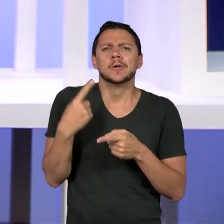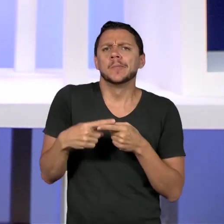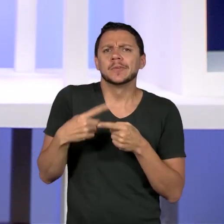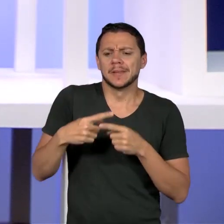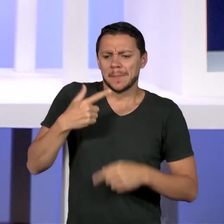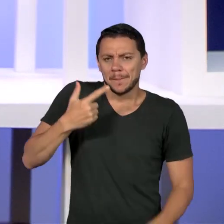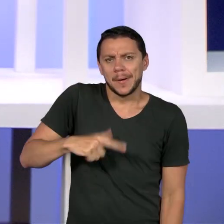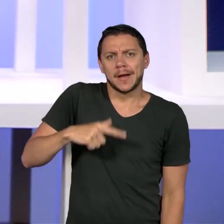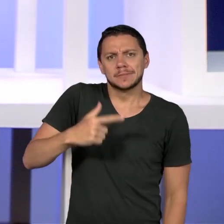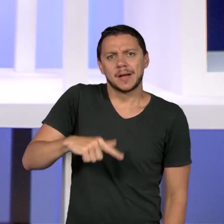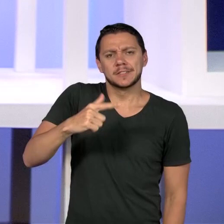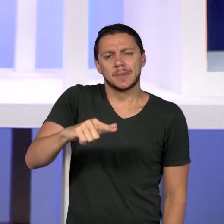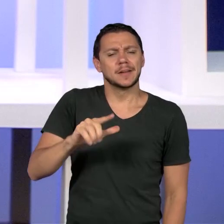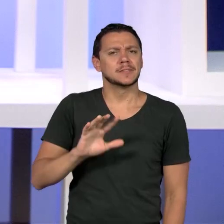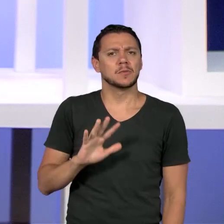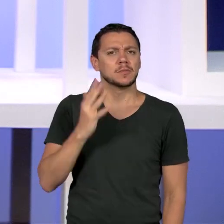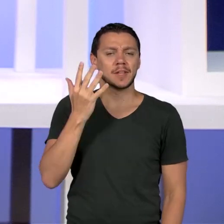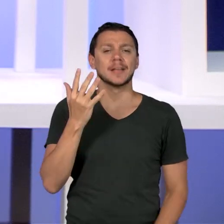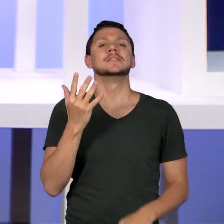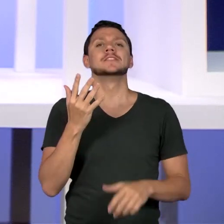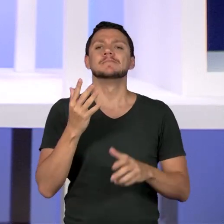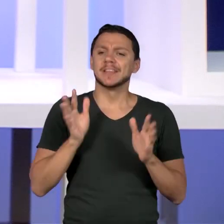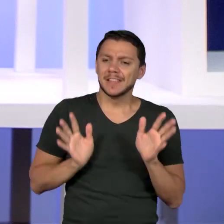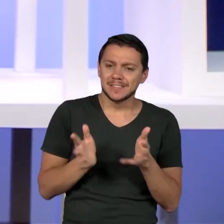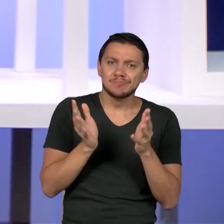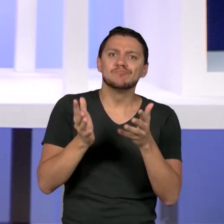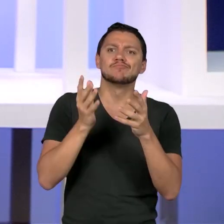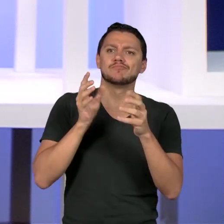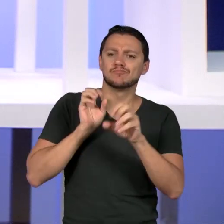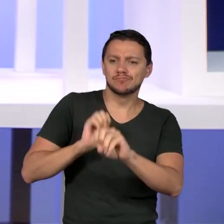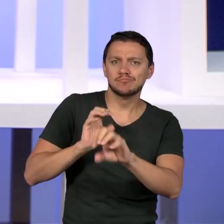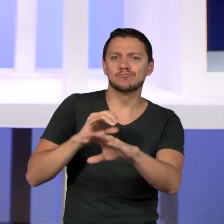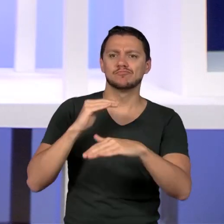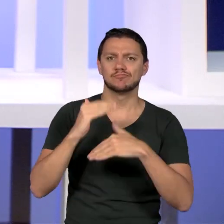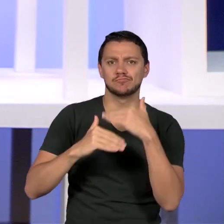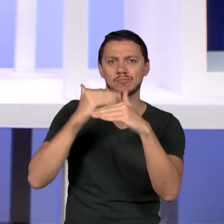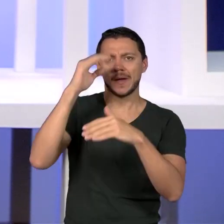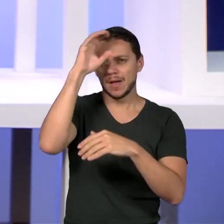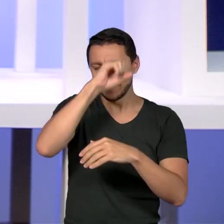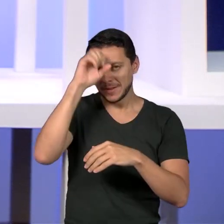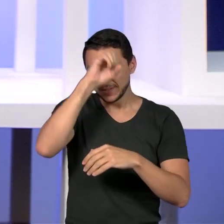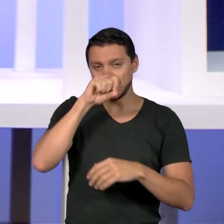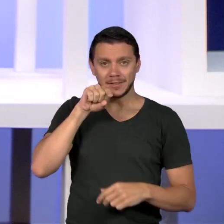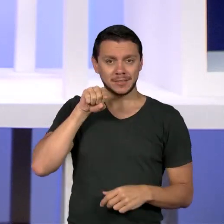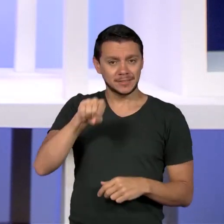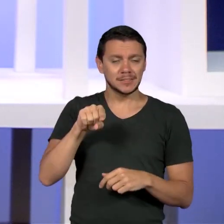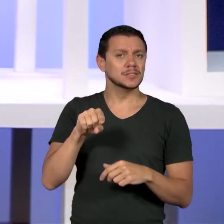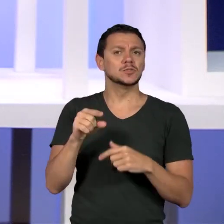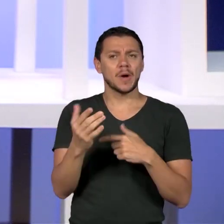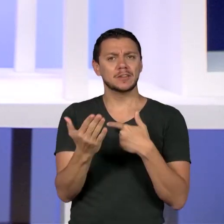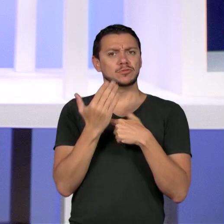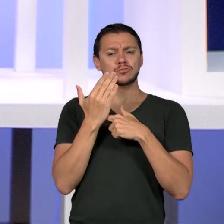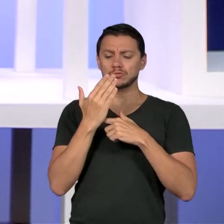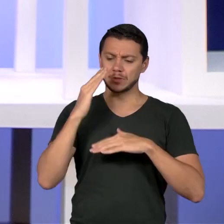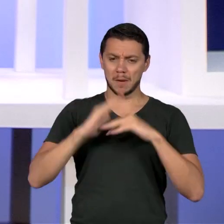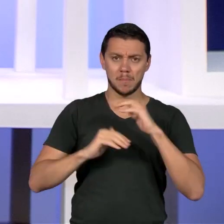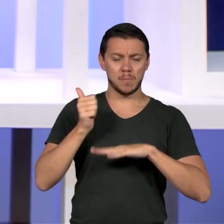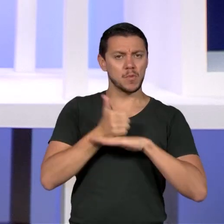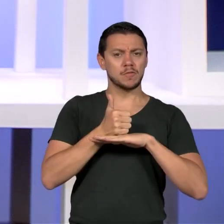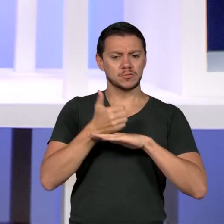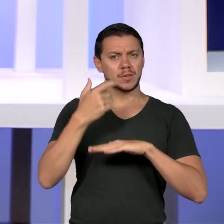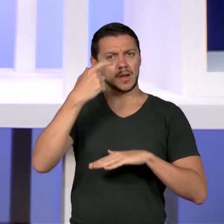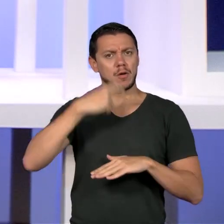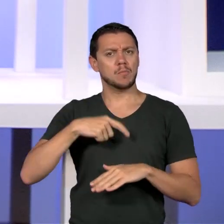formação continuada é o lugar do desenvolvimento profissional dos